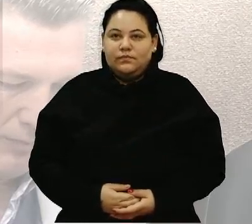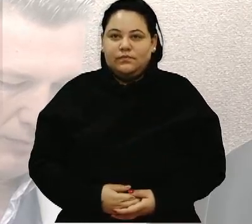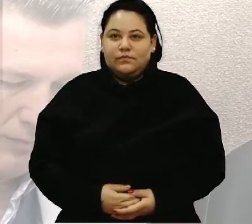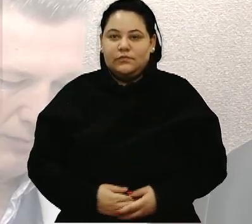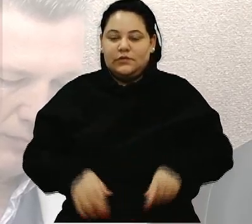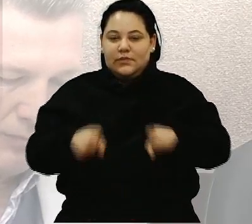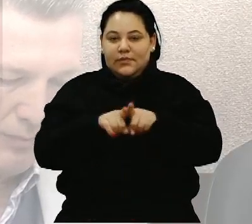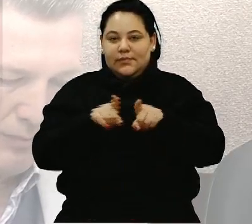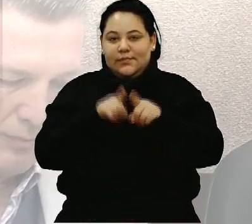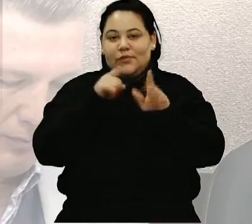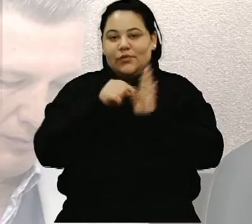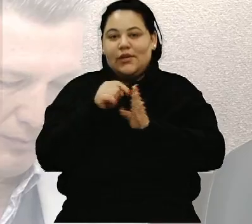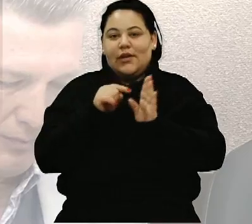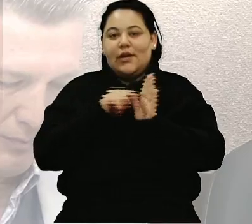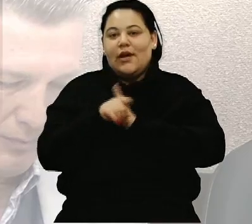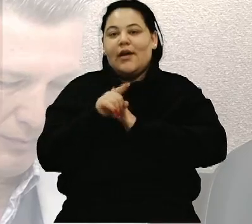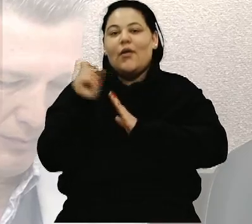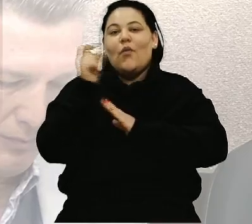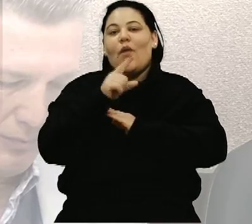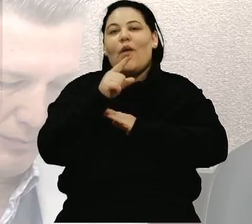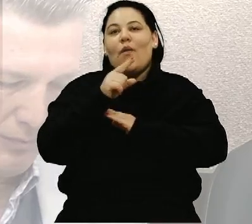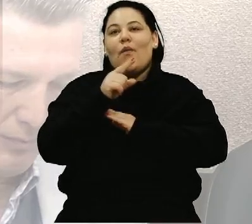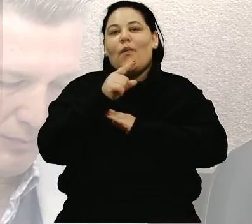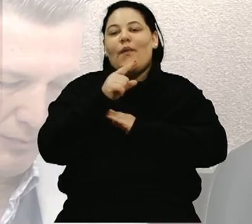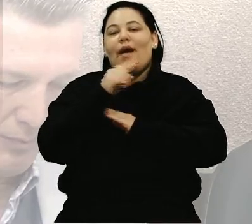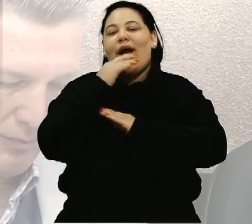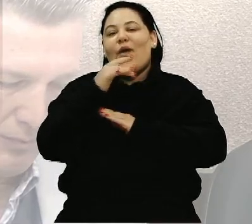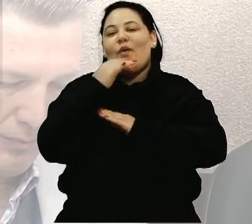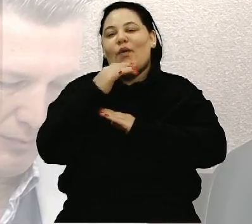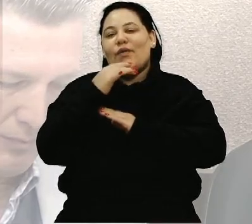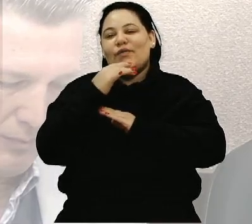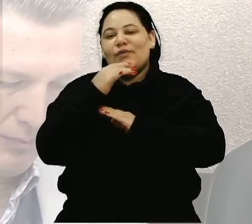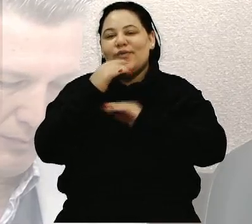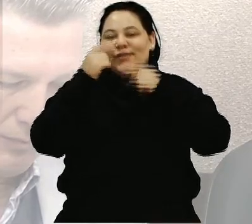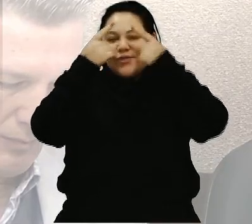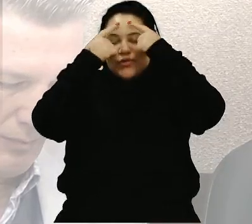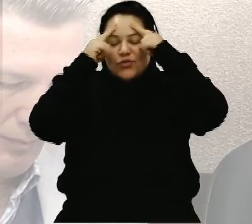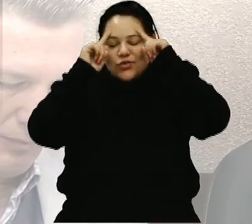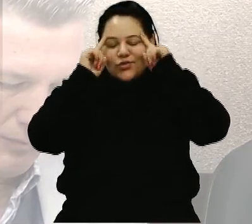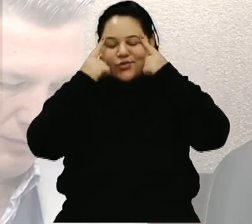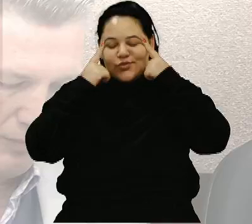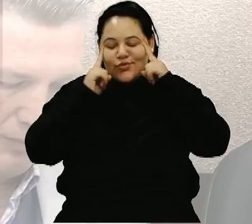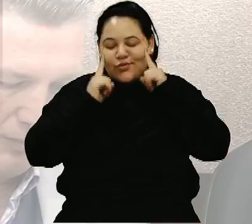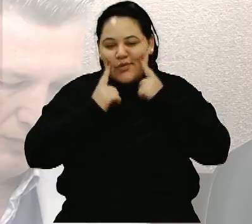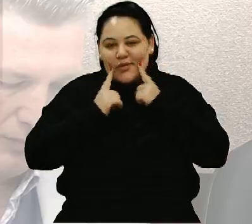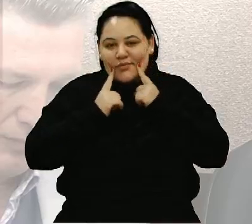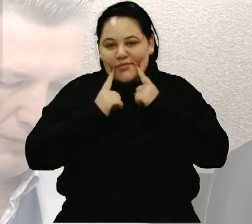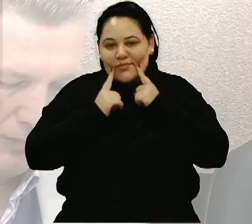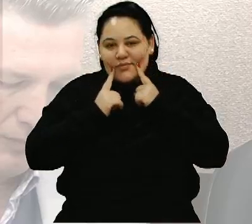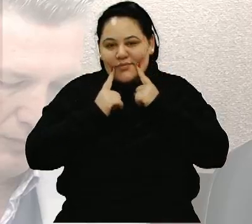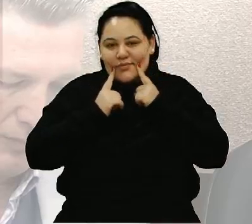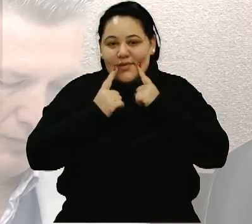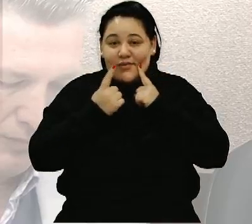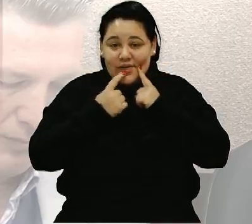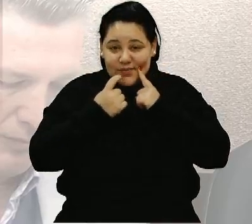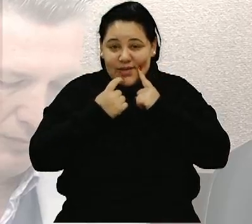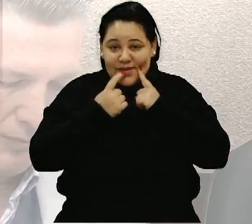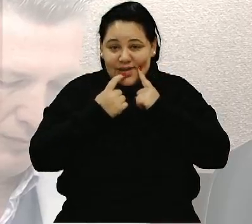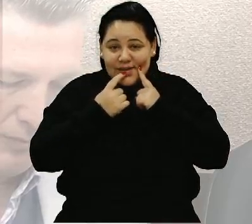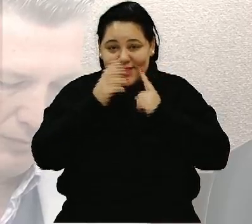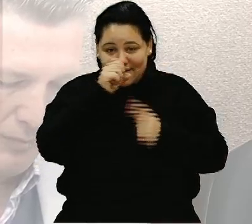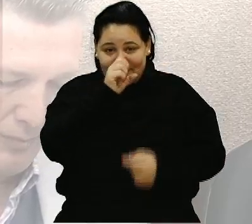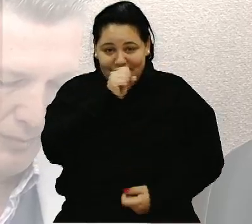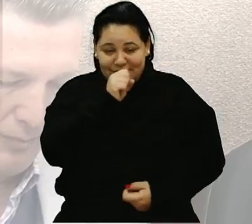suor. Qual a cor do suor? É vermelha? É laranja? É azul?